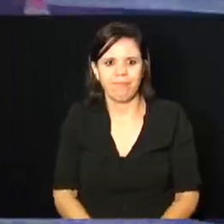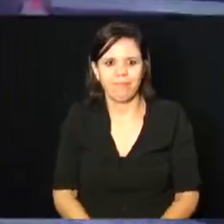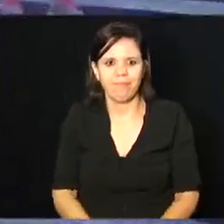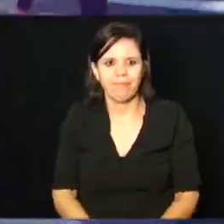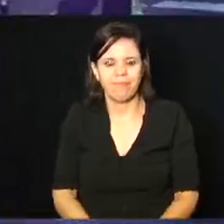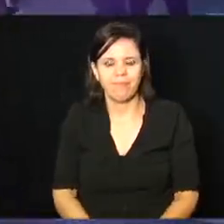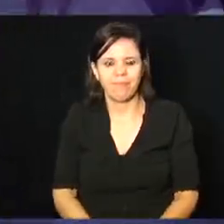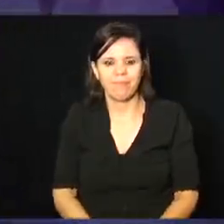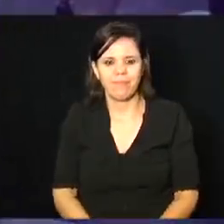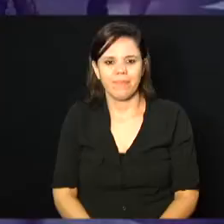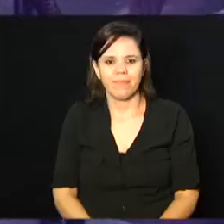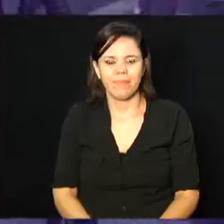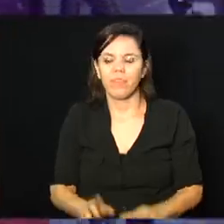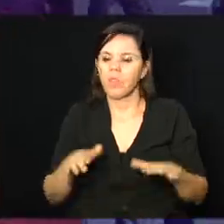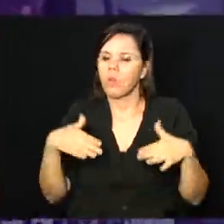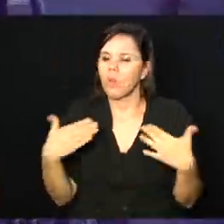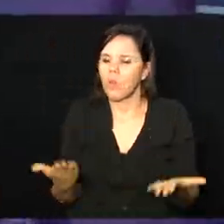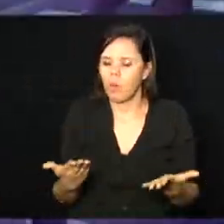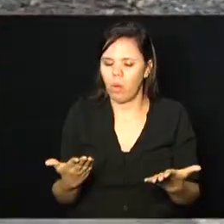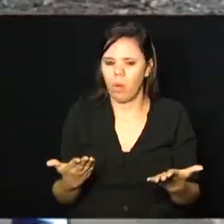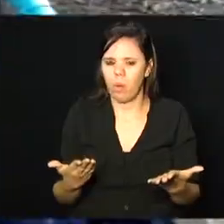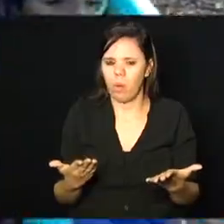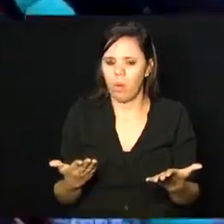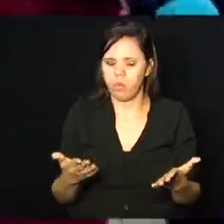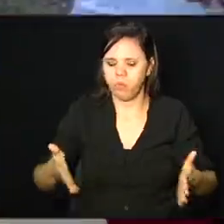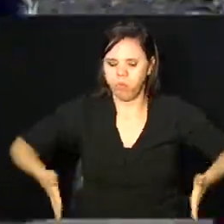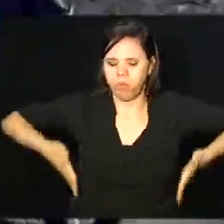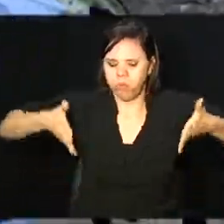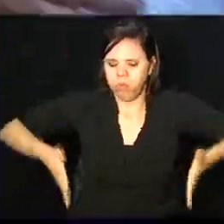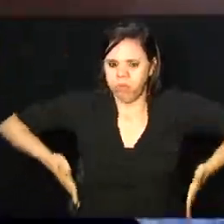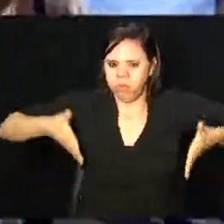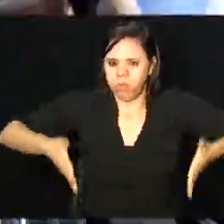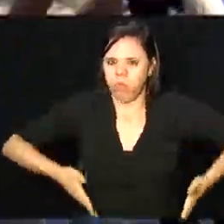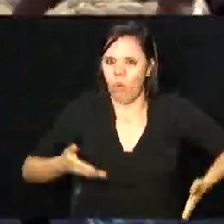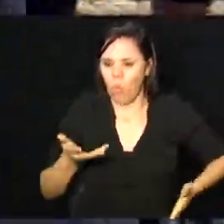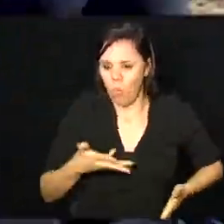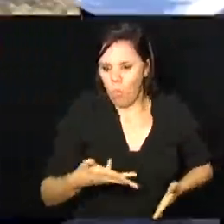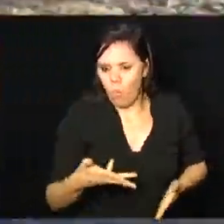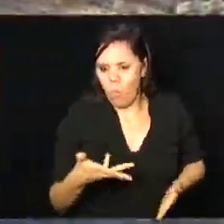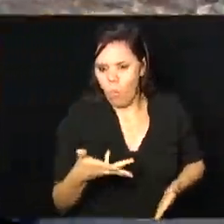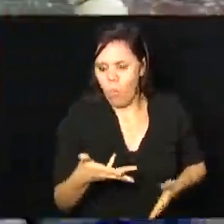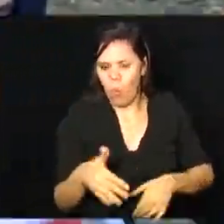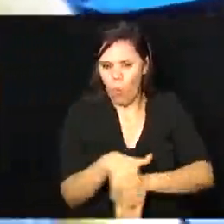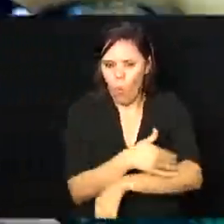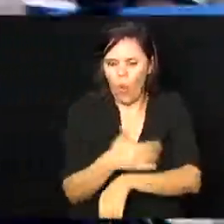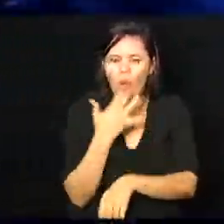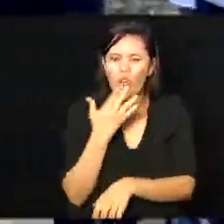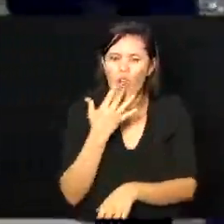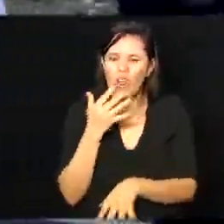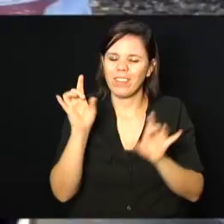Quando a cadeira pega ritmo, as ruas ganham um colorido especial.